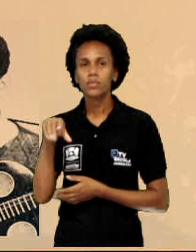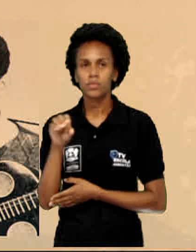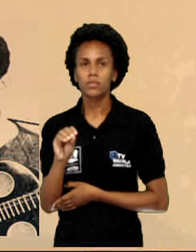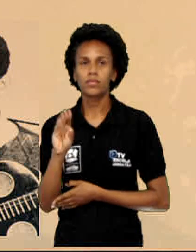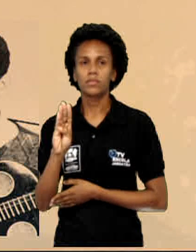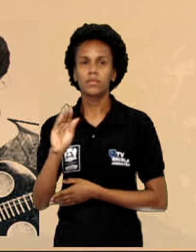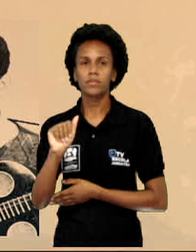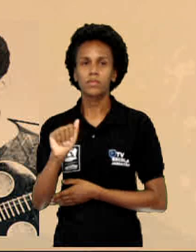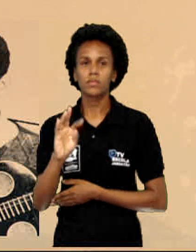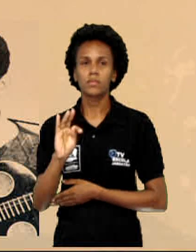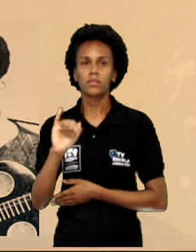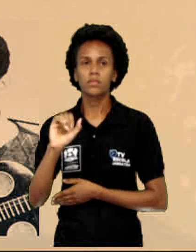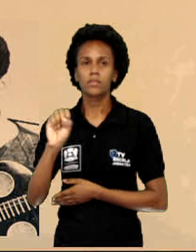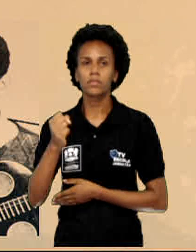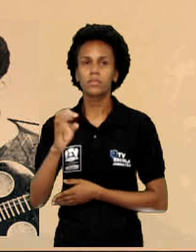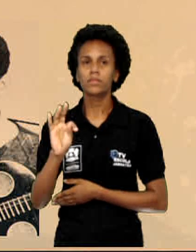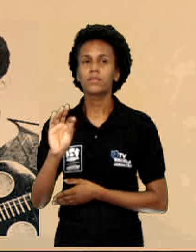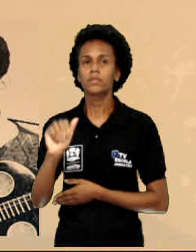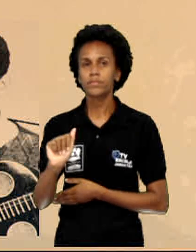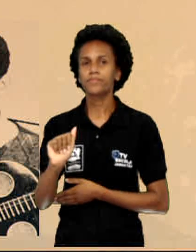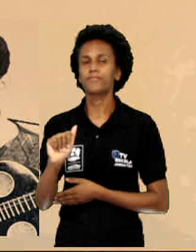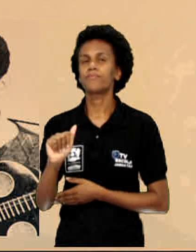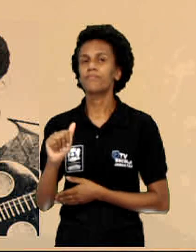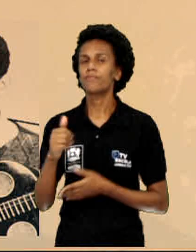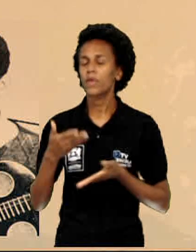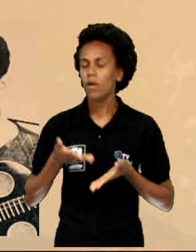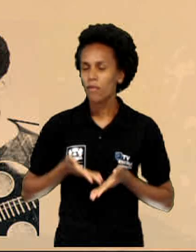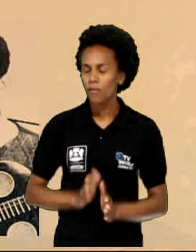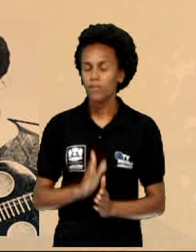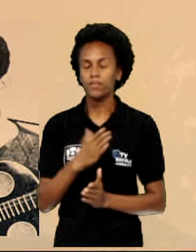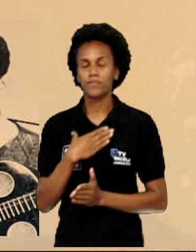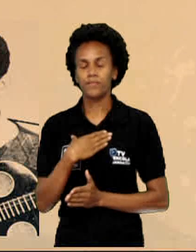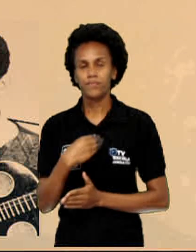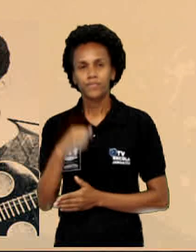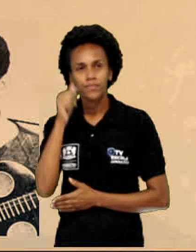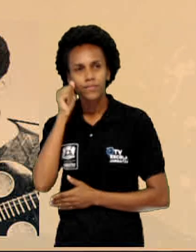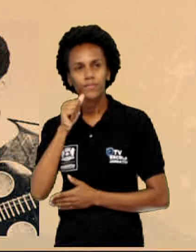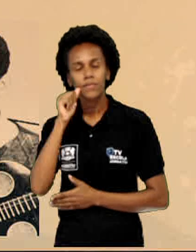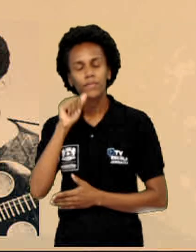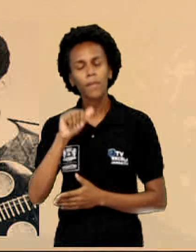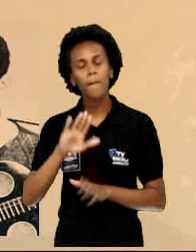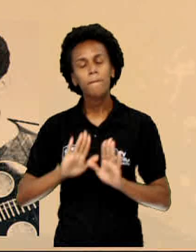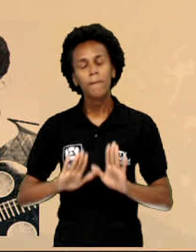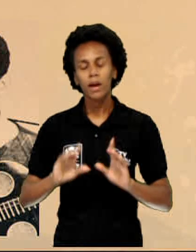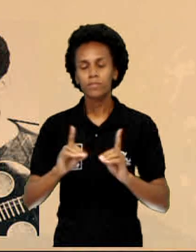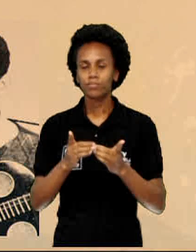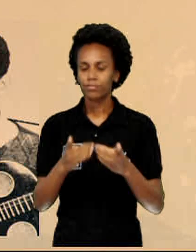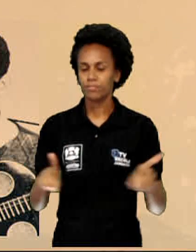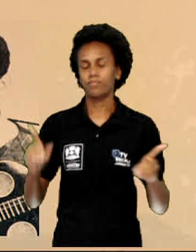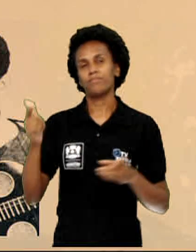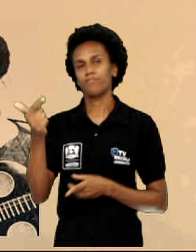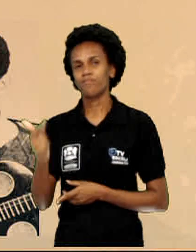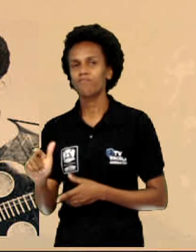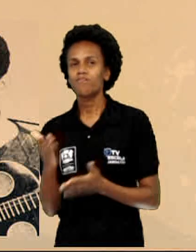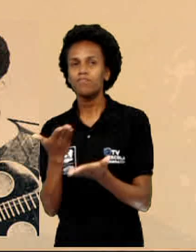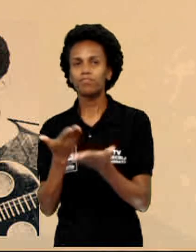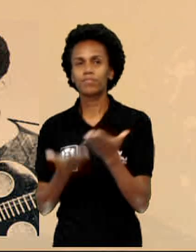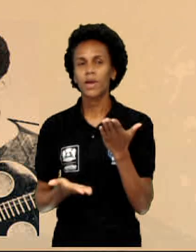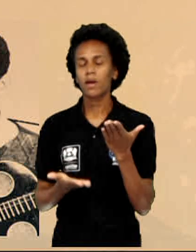uma filha e acabou divorciando novamente, perdendo mais uma vez a guarda da filha.